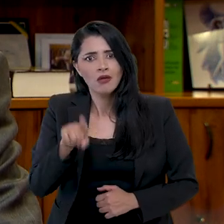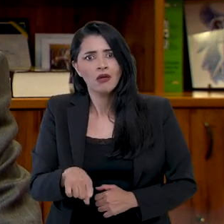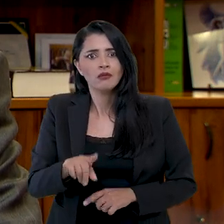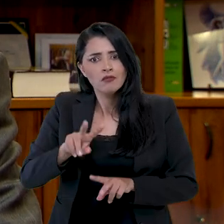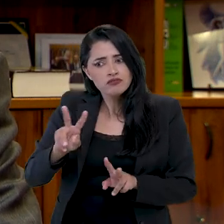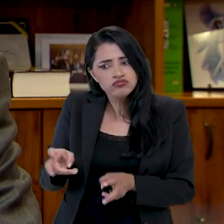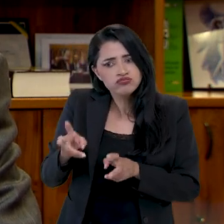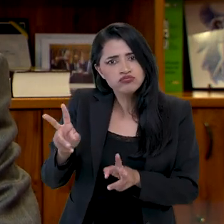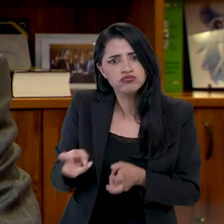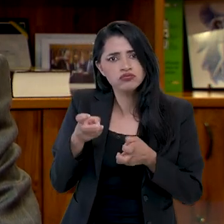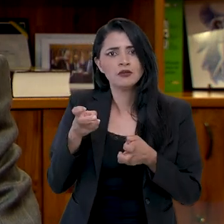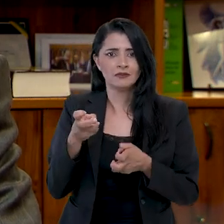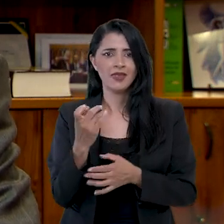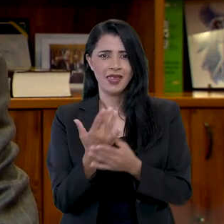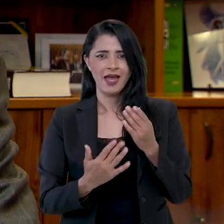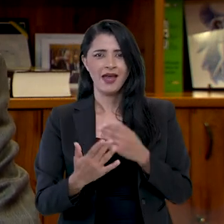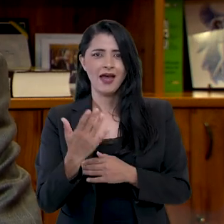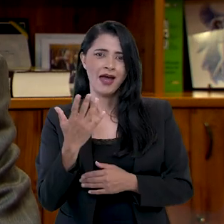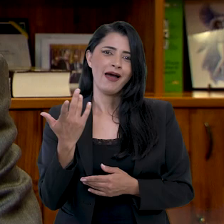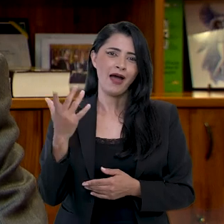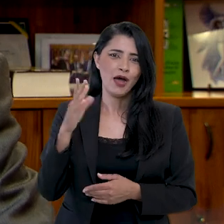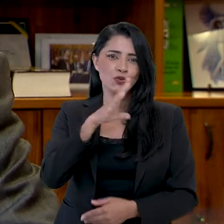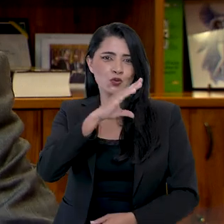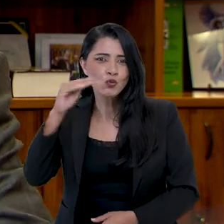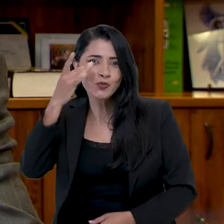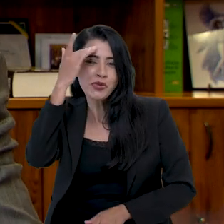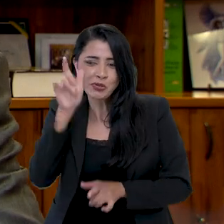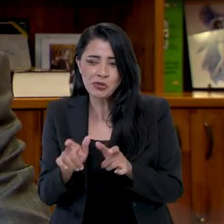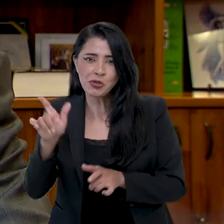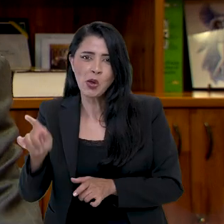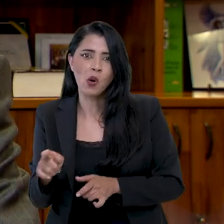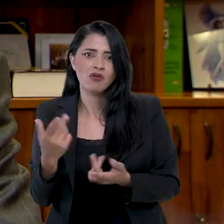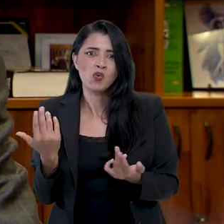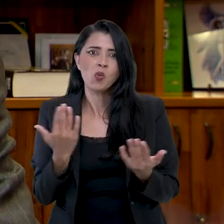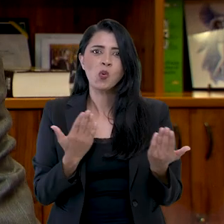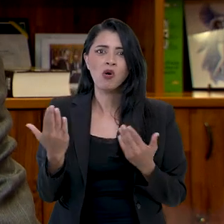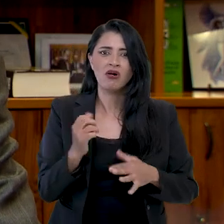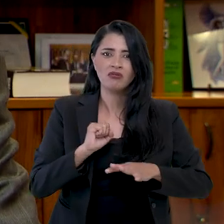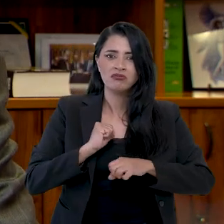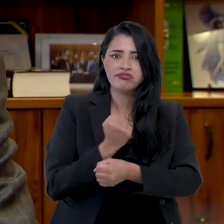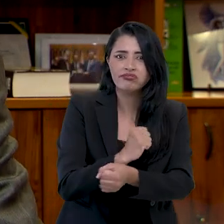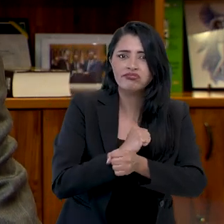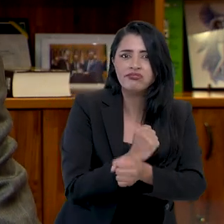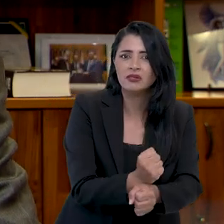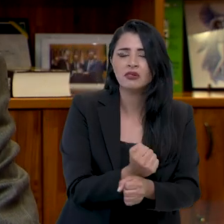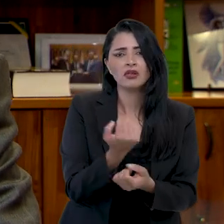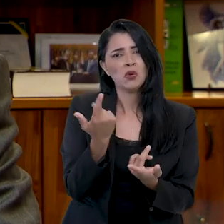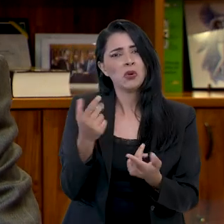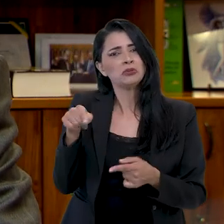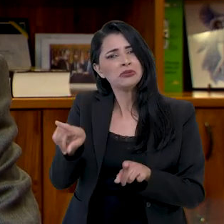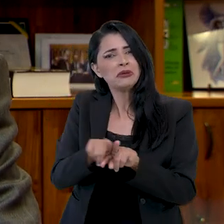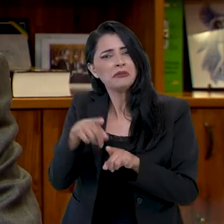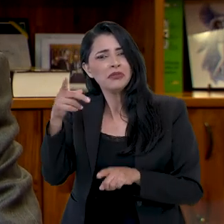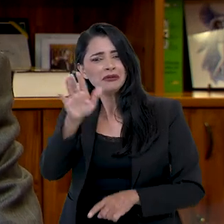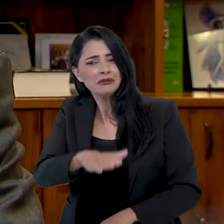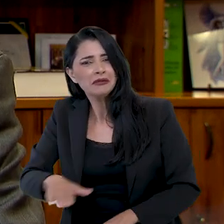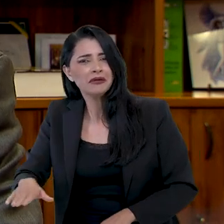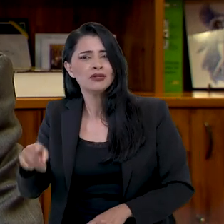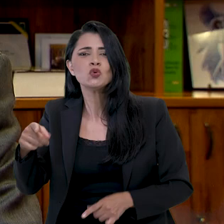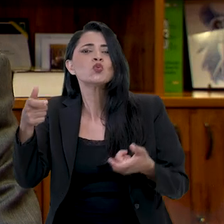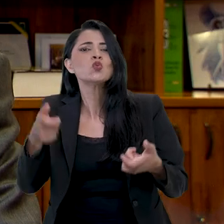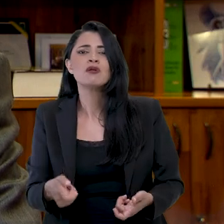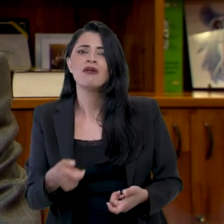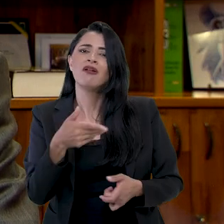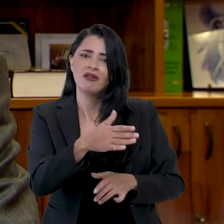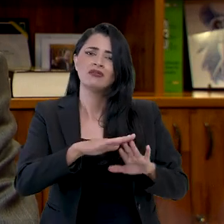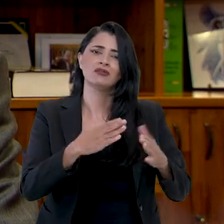Que é tanto a exploração da mão de obra adulta que leva à condição de análogo escravidão, como explorar uma criança. O lugar